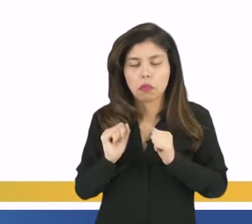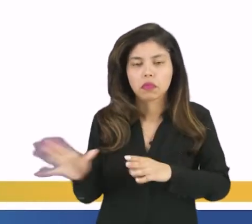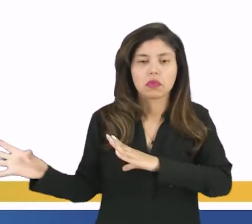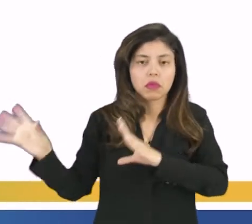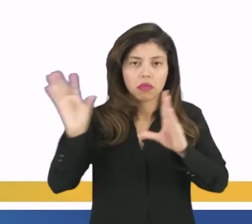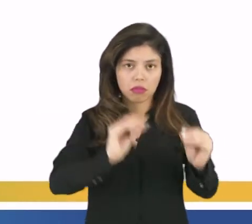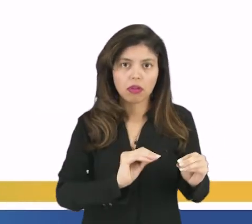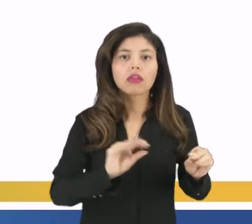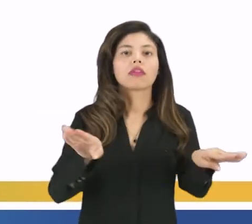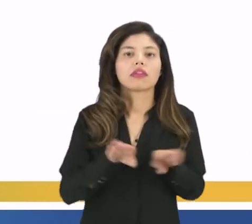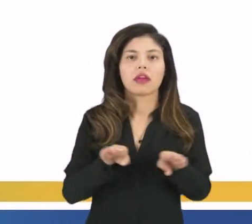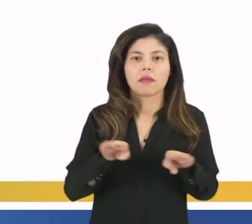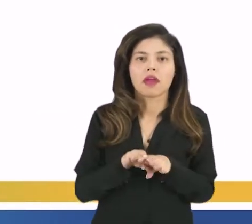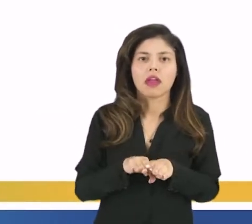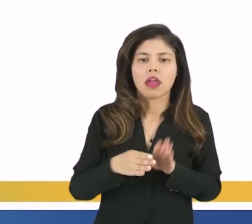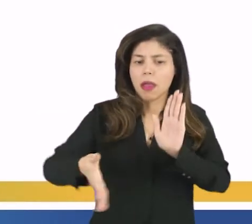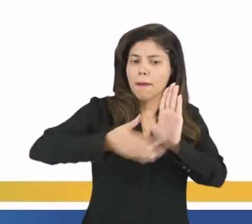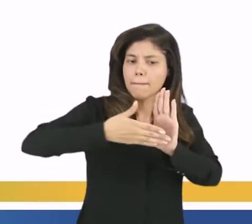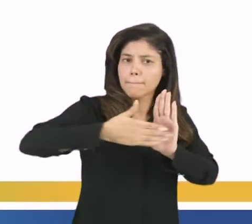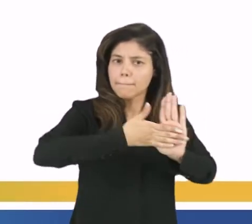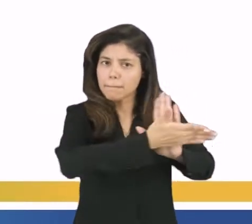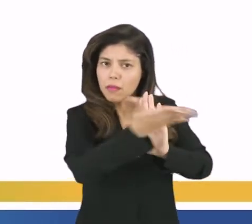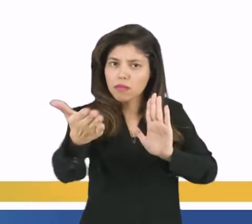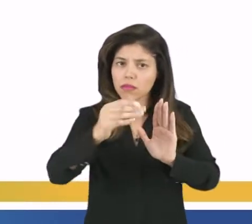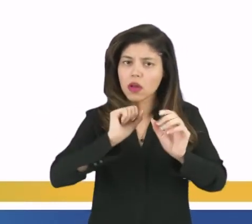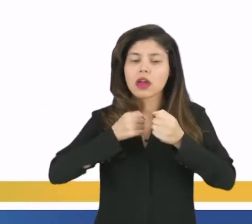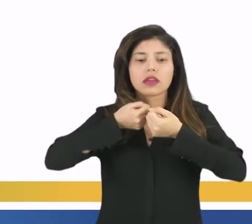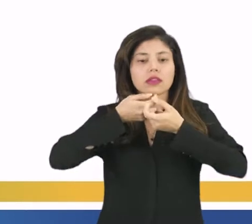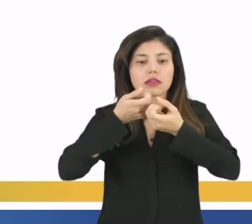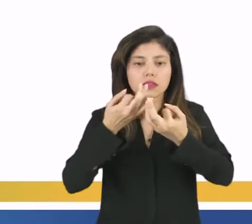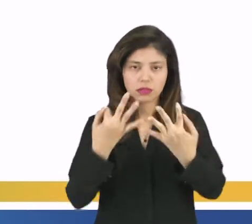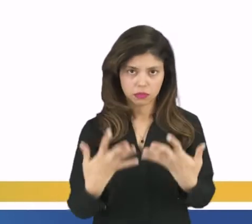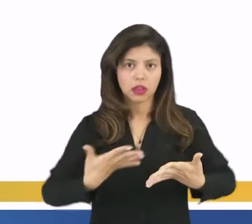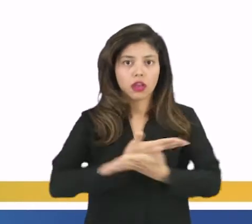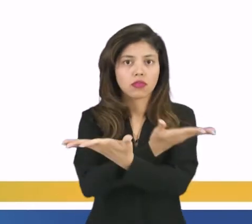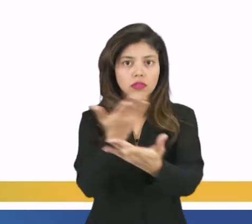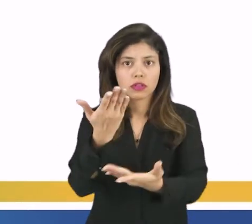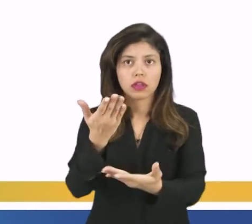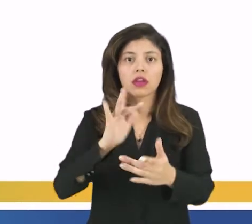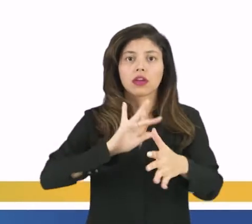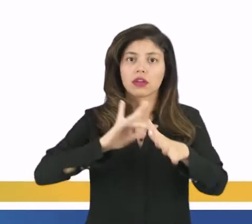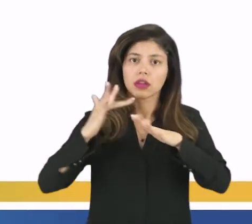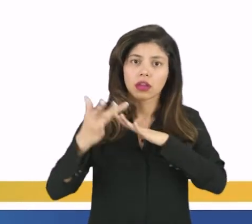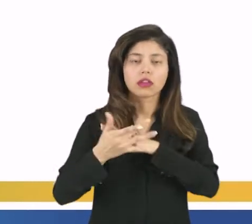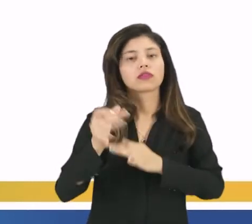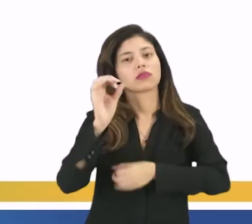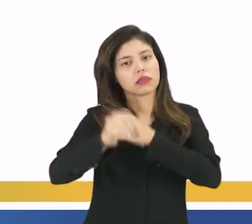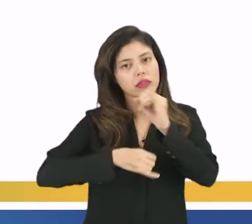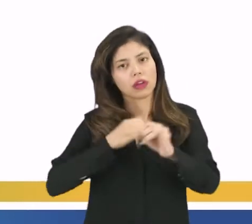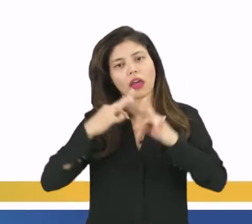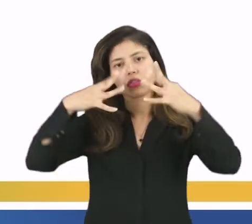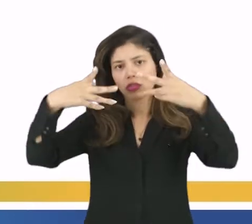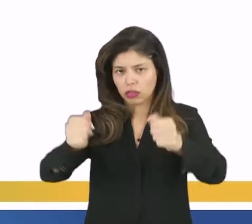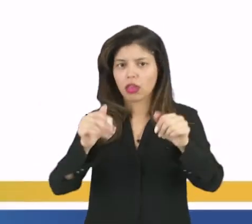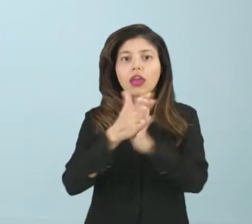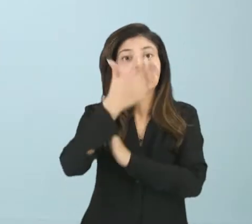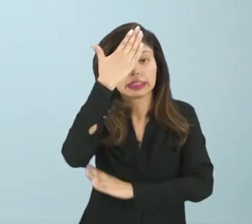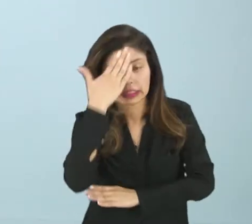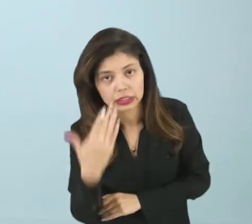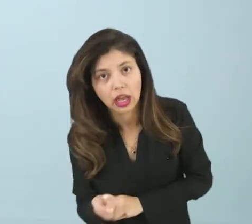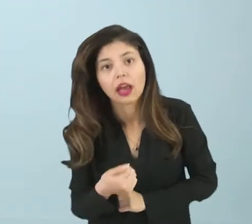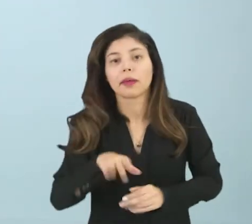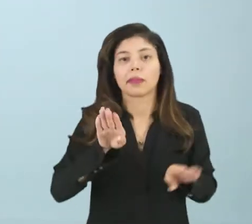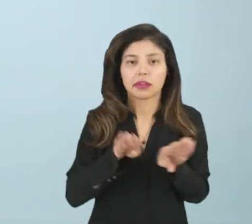colocada em pauta na sociedade, ela tem que ser anunciada nos meios de comunicação, que as pessoas têm a ciência.